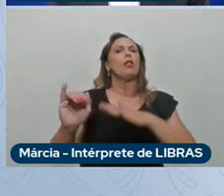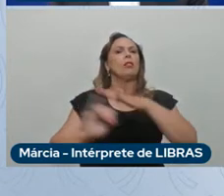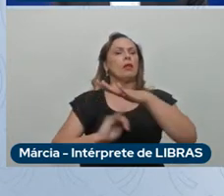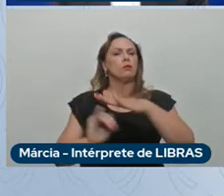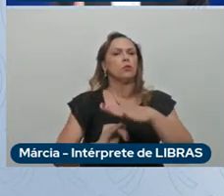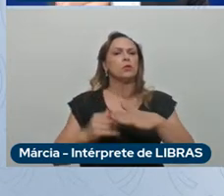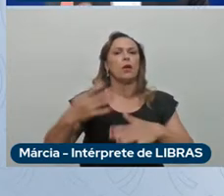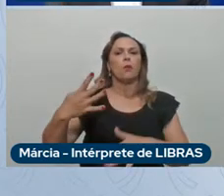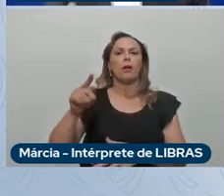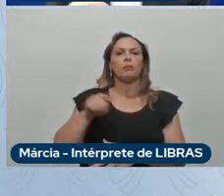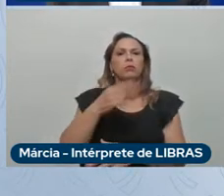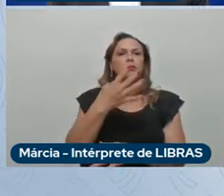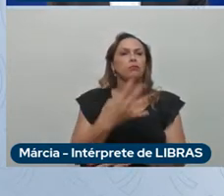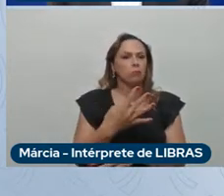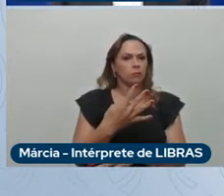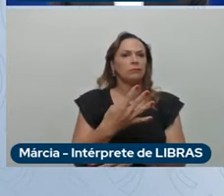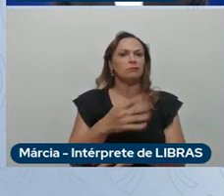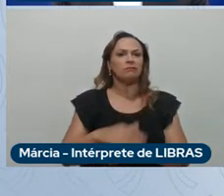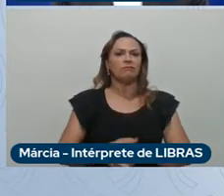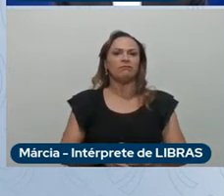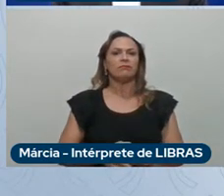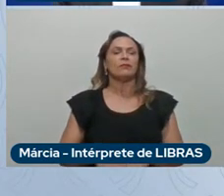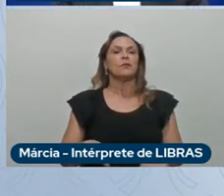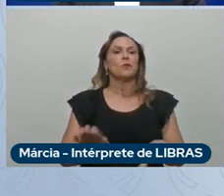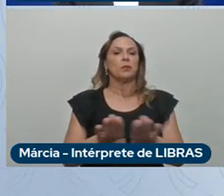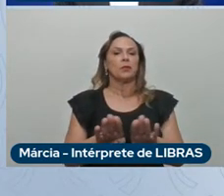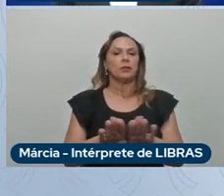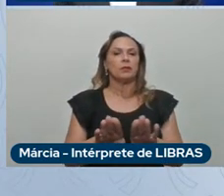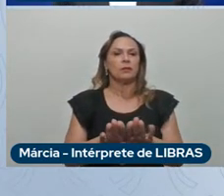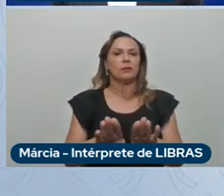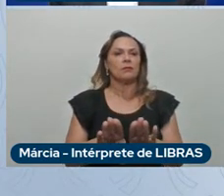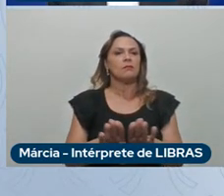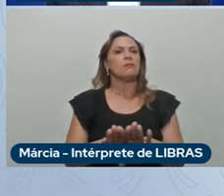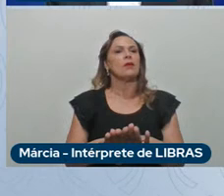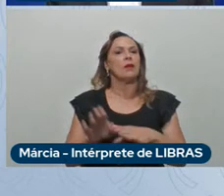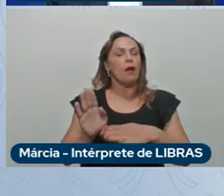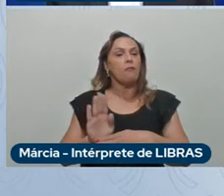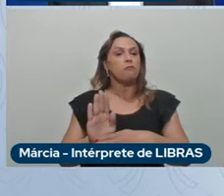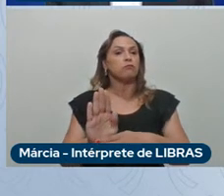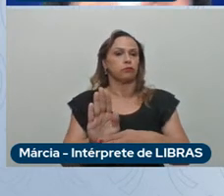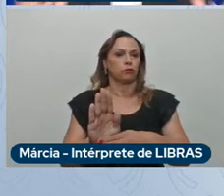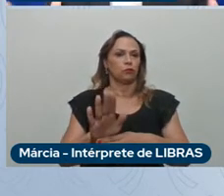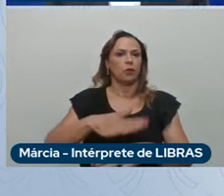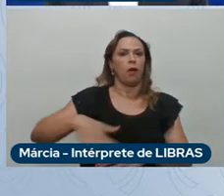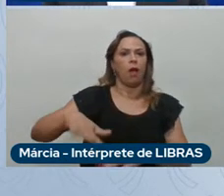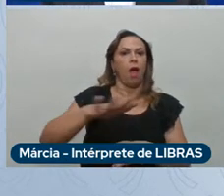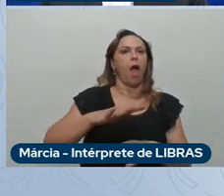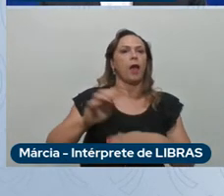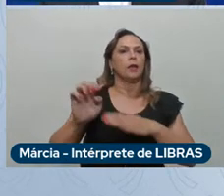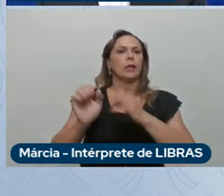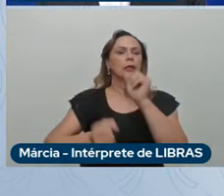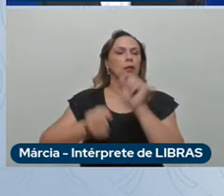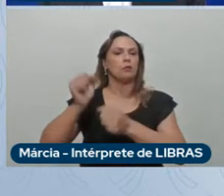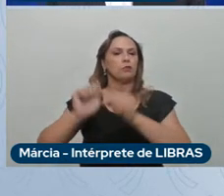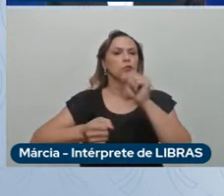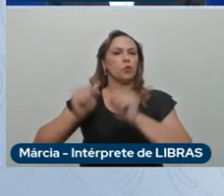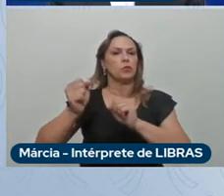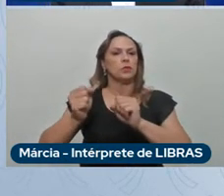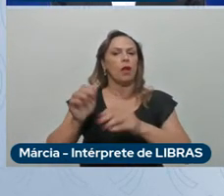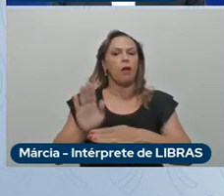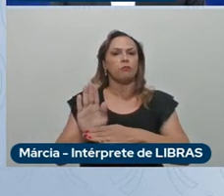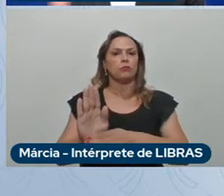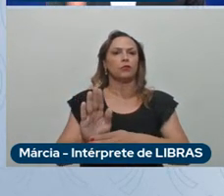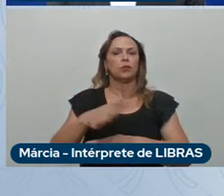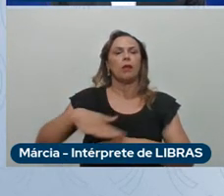produção por exemplo o exosqueletro que ajuda o nosso operador industrial na ergonomia durante o processo industrial